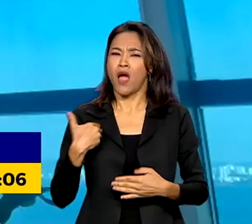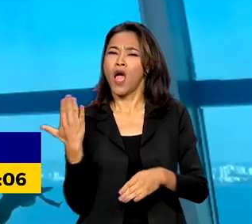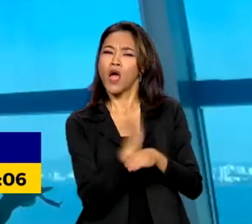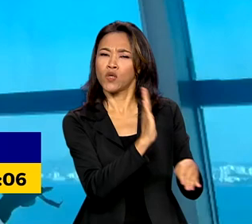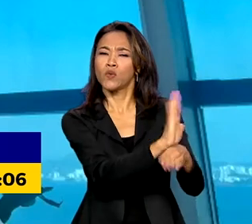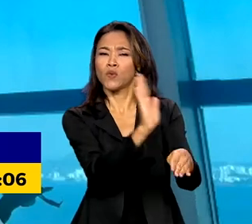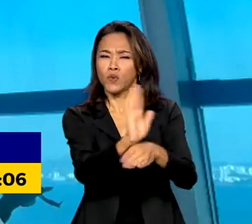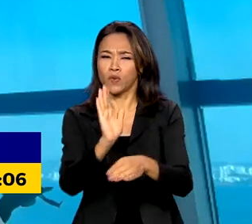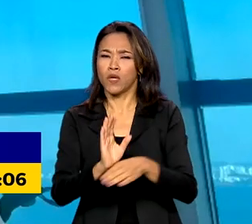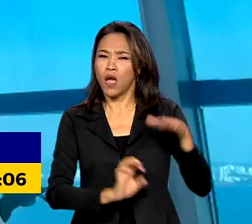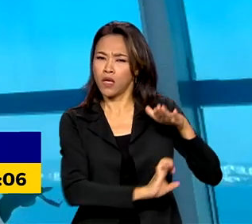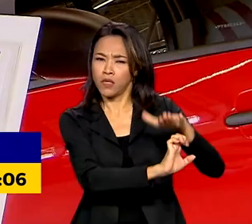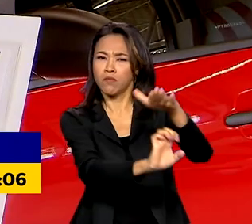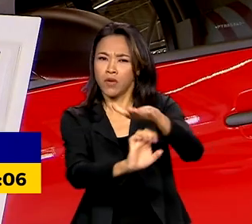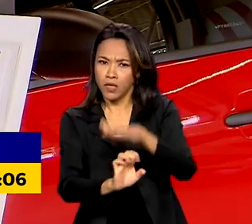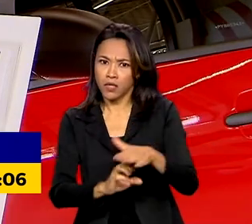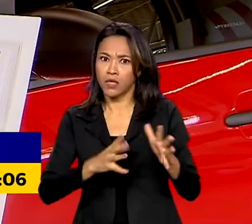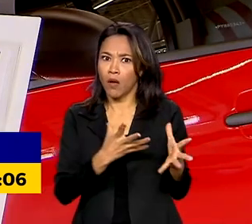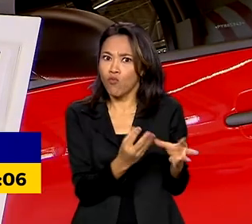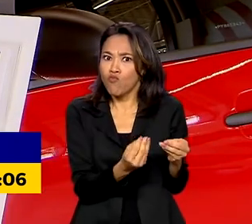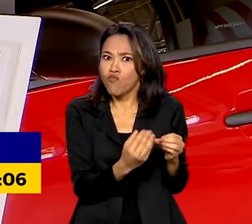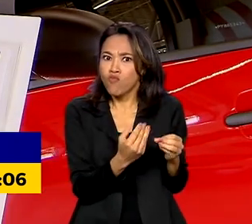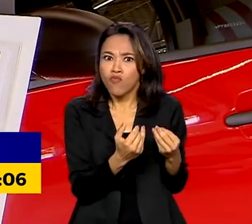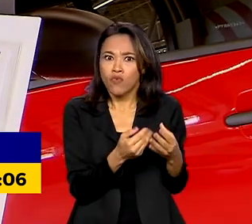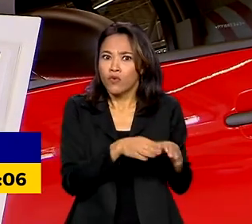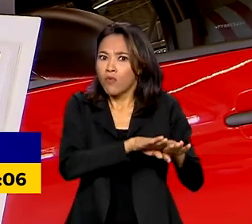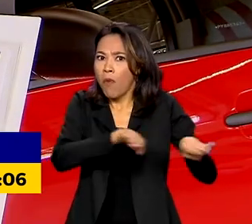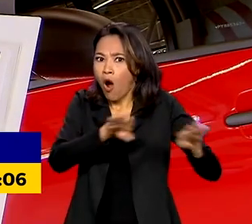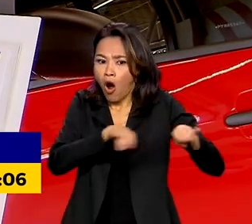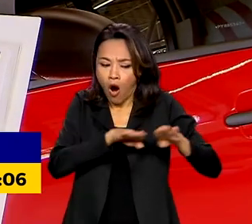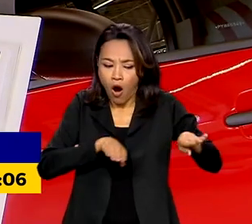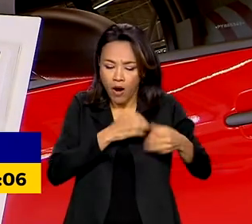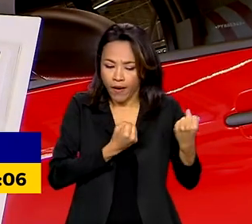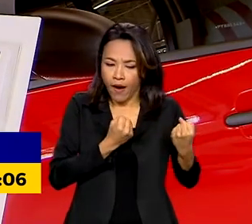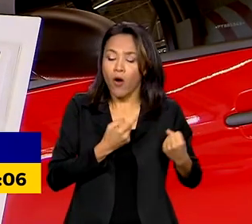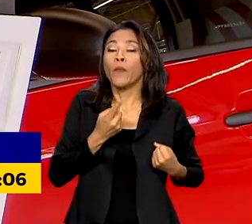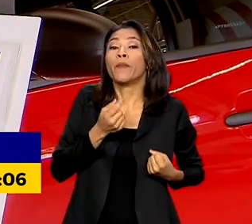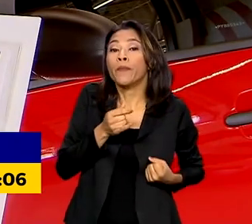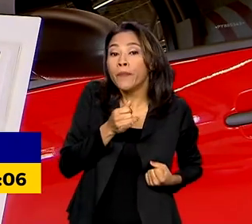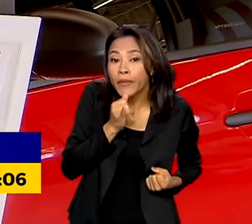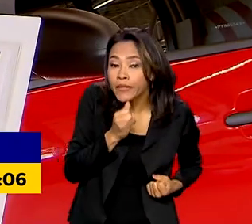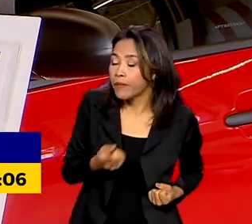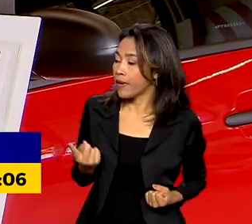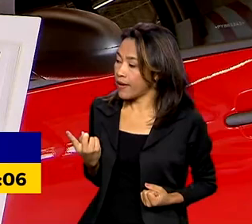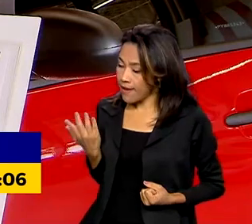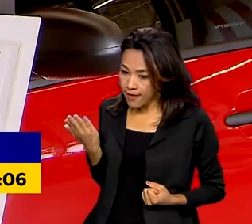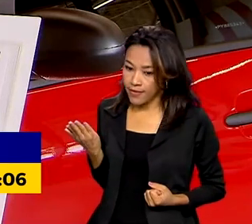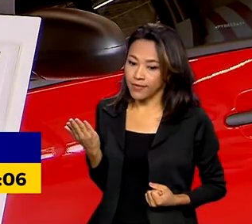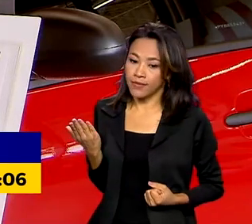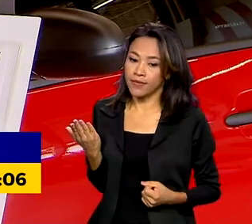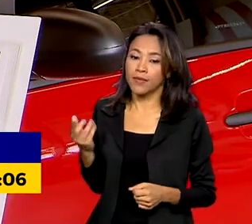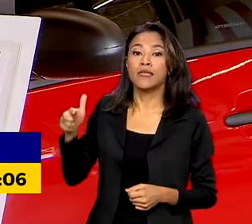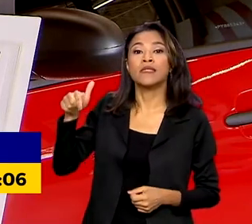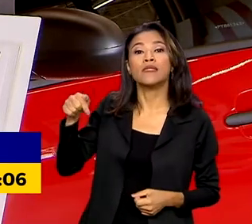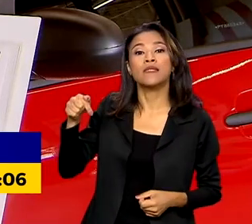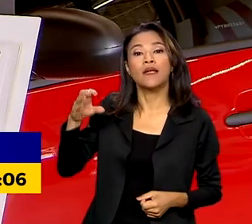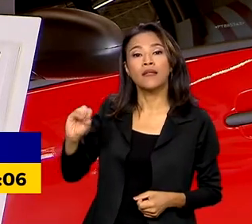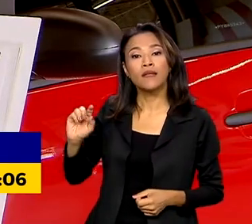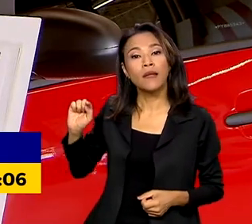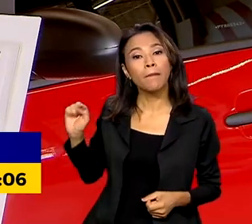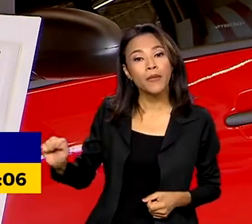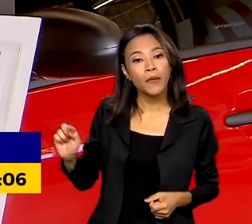um momento com o estoque um pouco mais elevado. Para se ter uma ideia, esse carro aqui que custa hoje quase 70 mil reais,